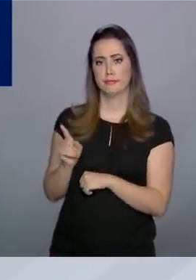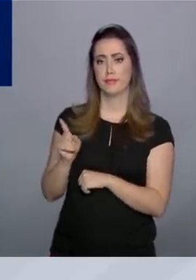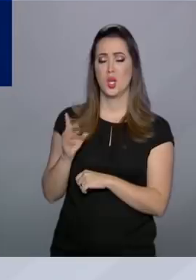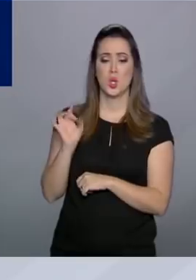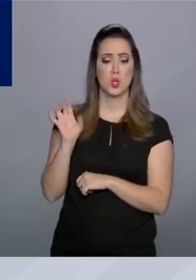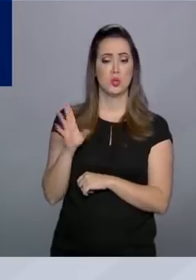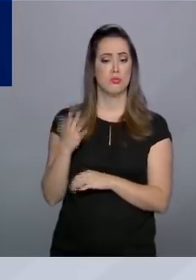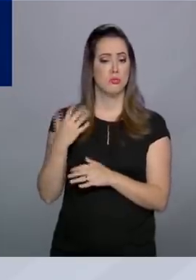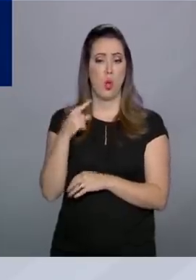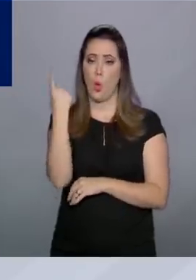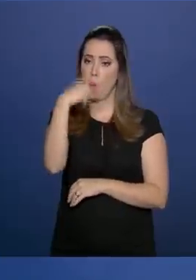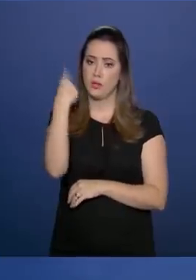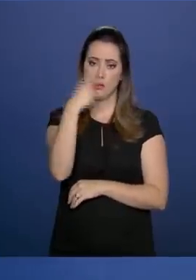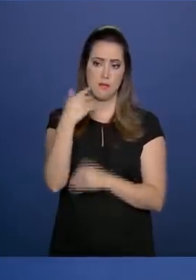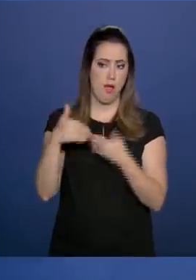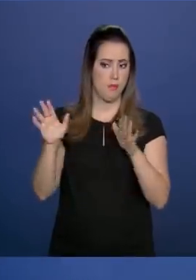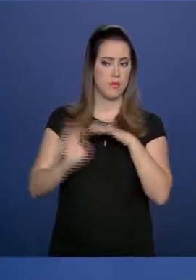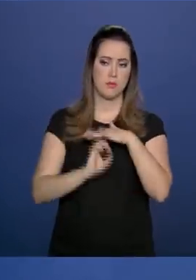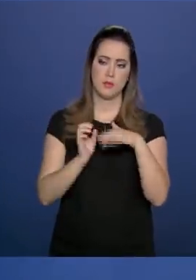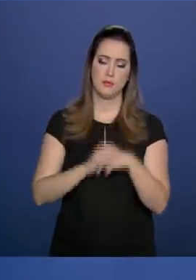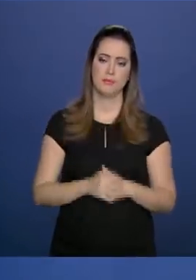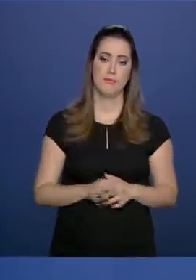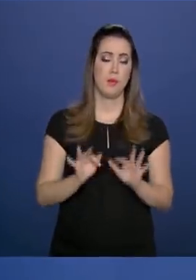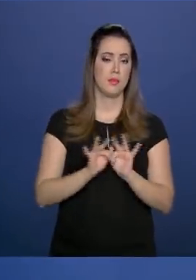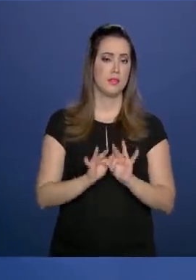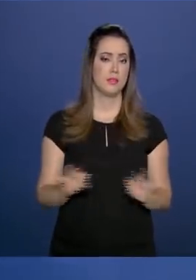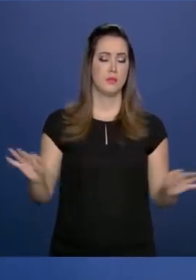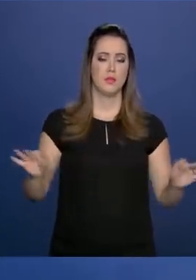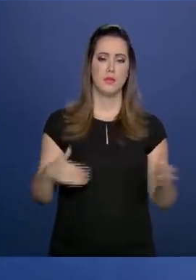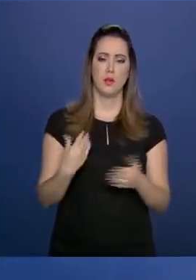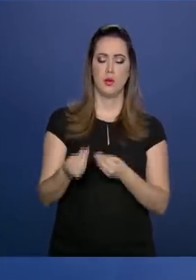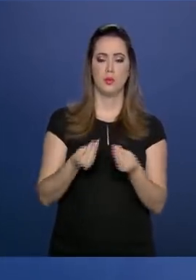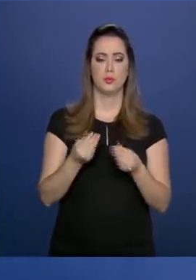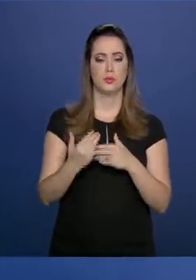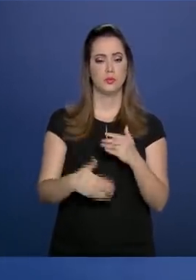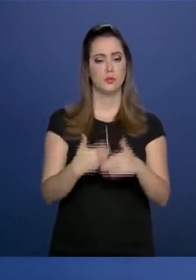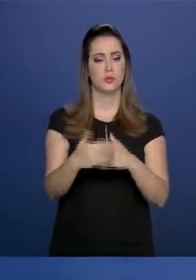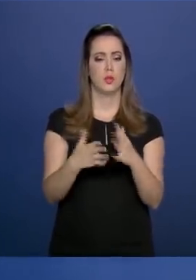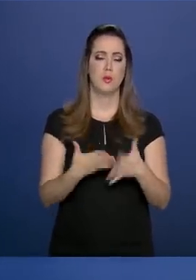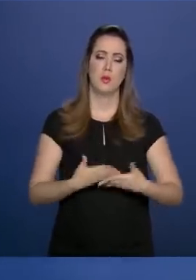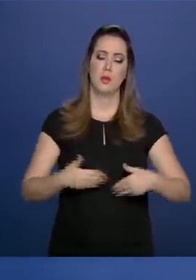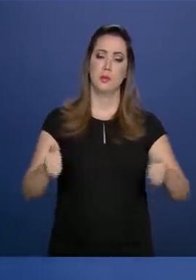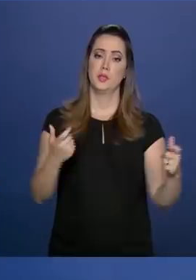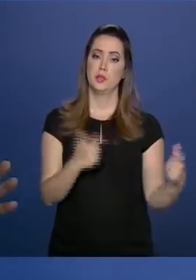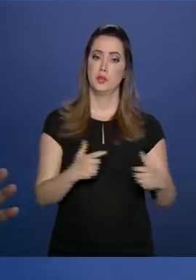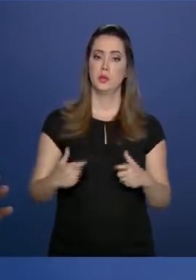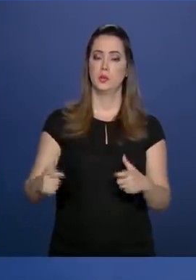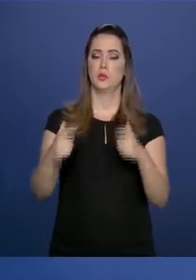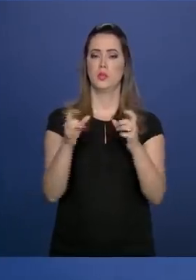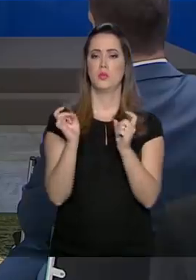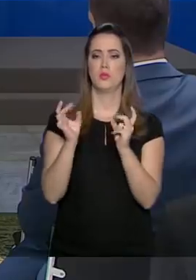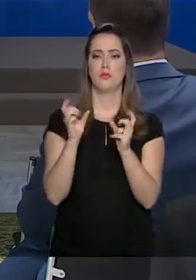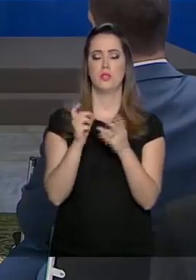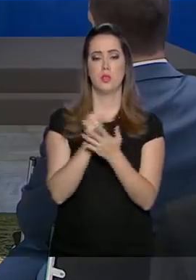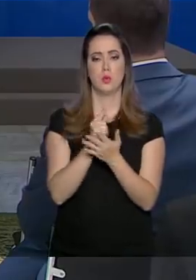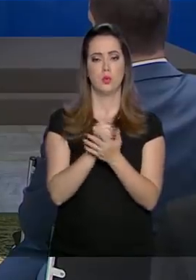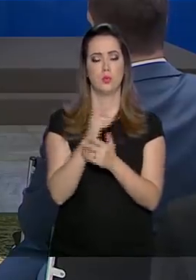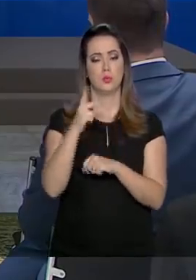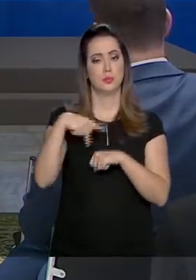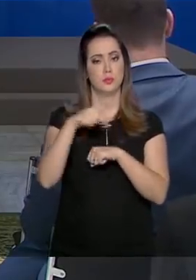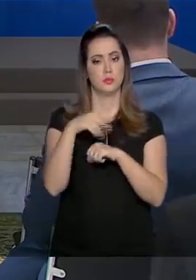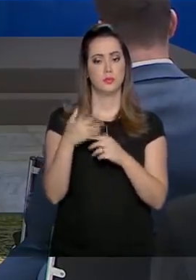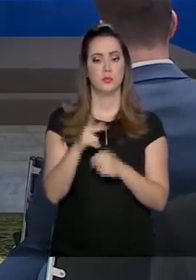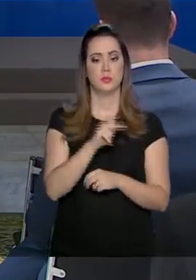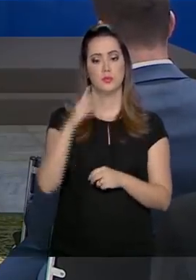é de apenas algumas horas. Para simplificar esses procedimentos e melhorar o ambiente de negócios do país, o